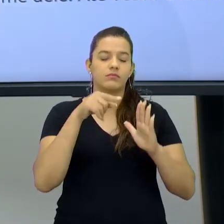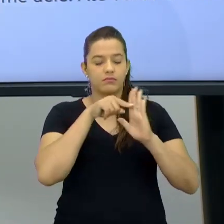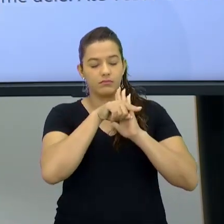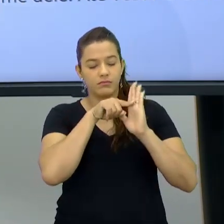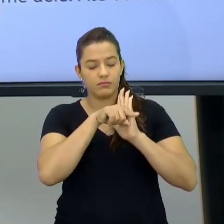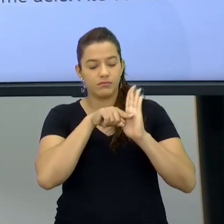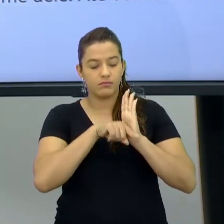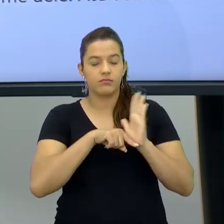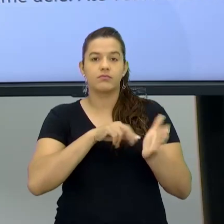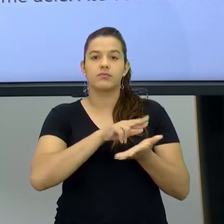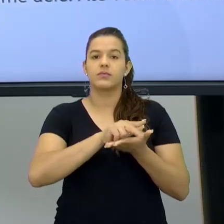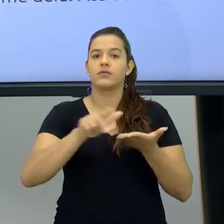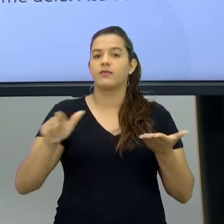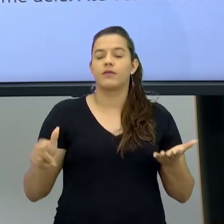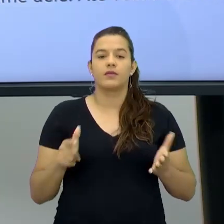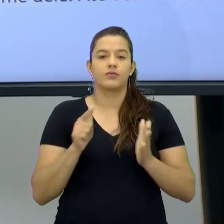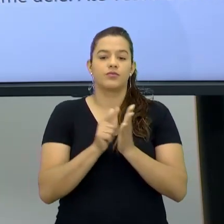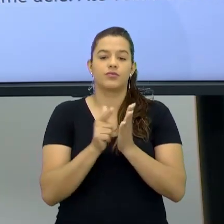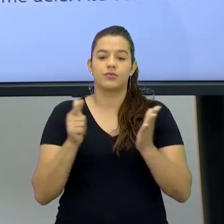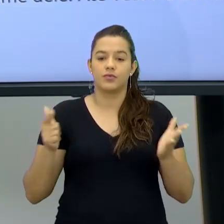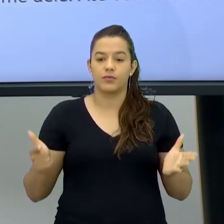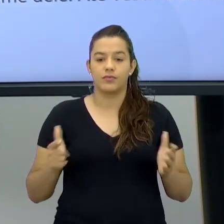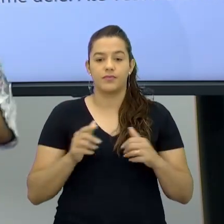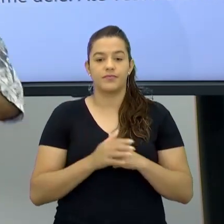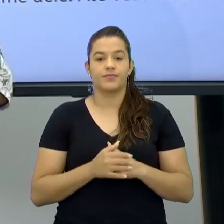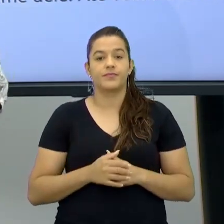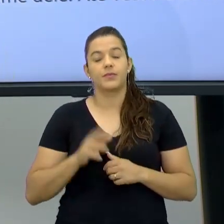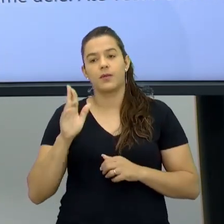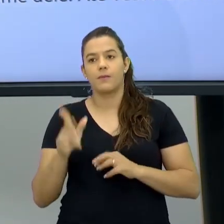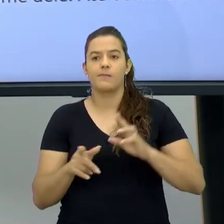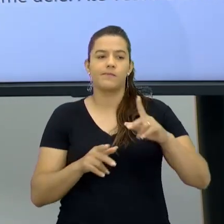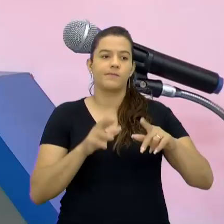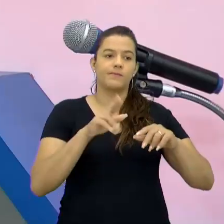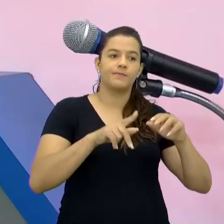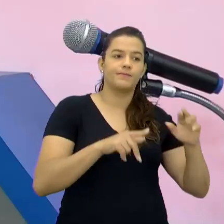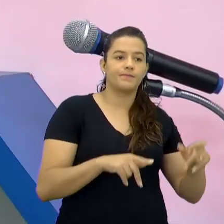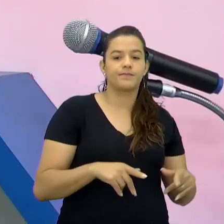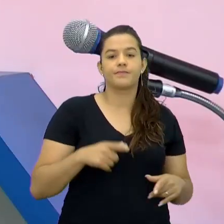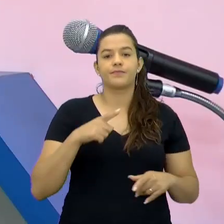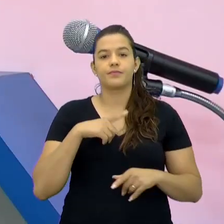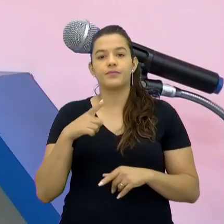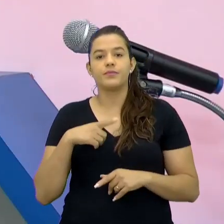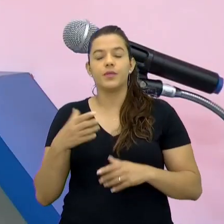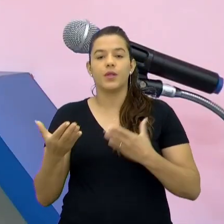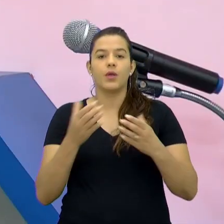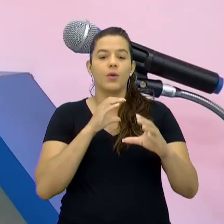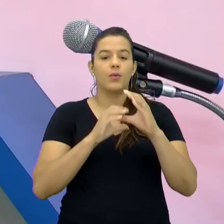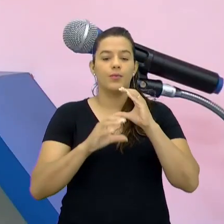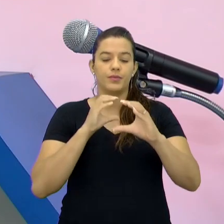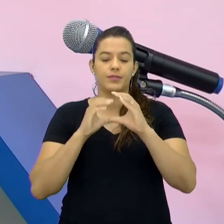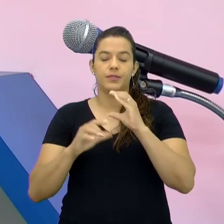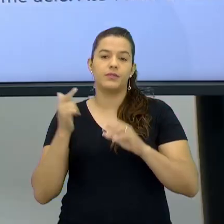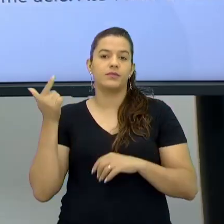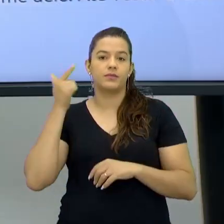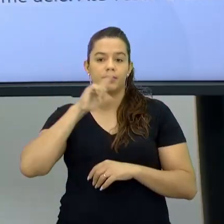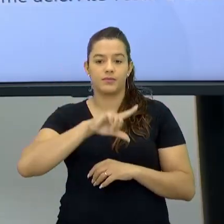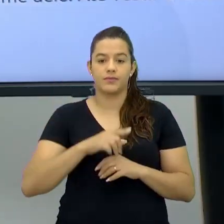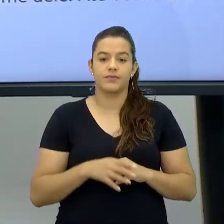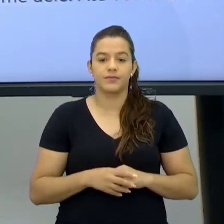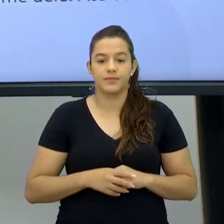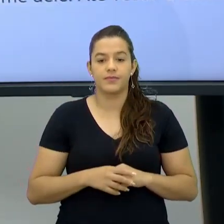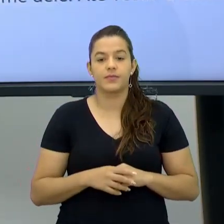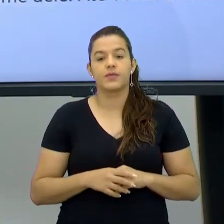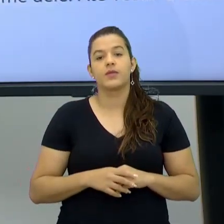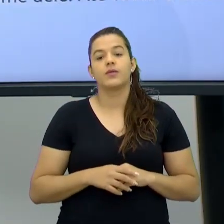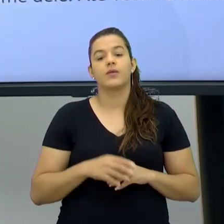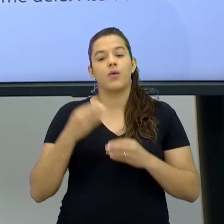diversos jornais Em diversos Diferentes Meios de comunicação Exatamente Os blogs Que